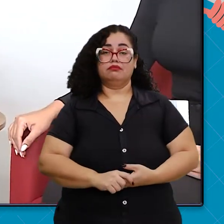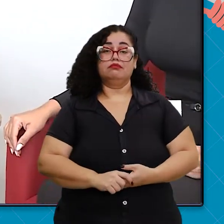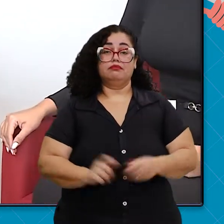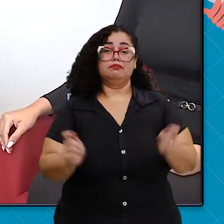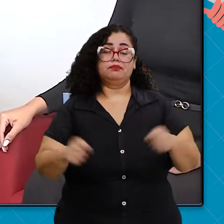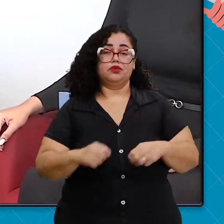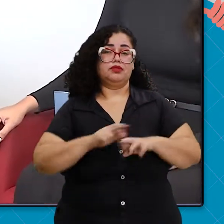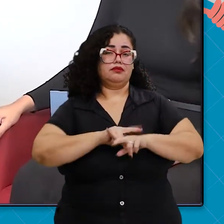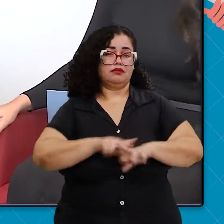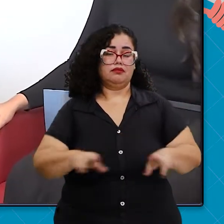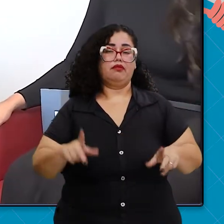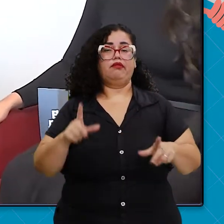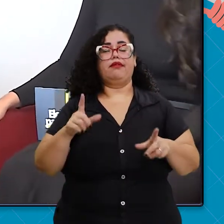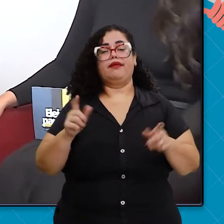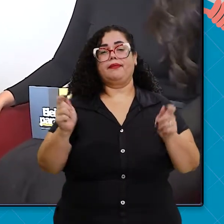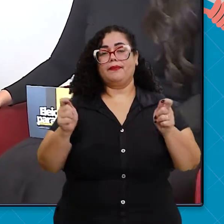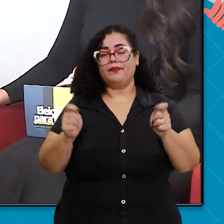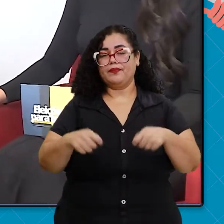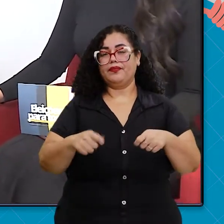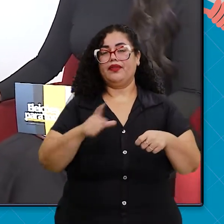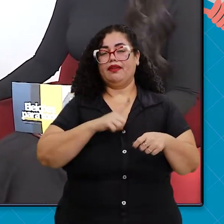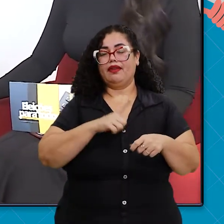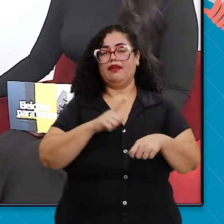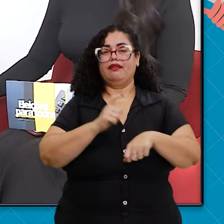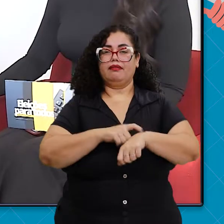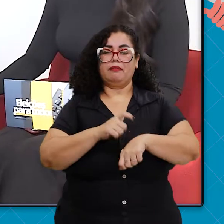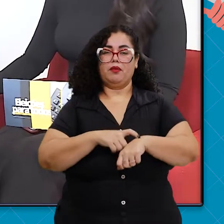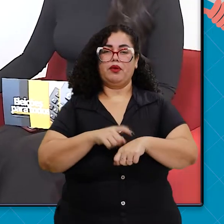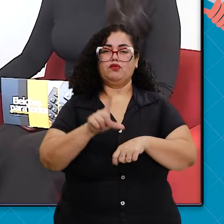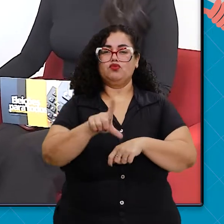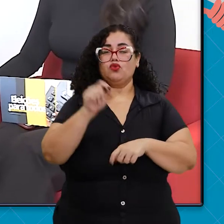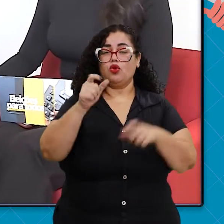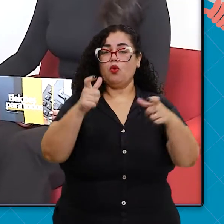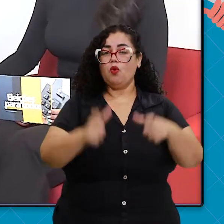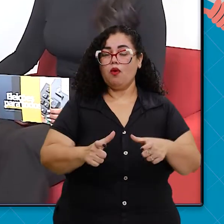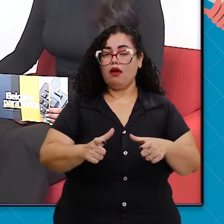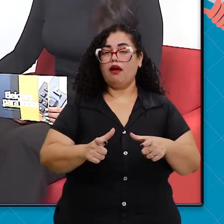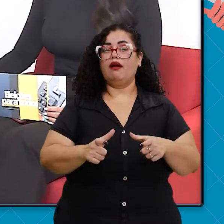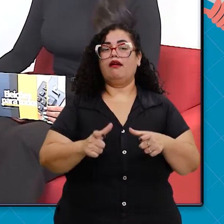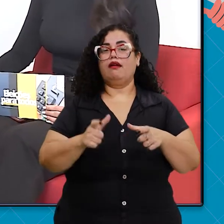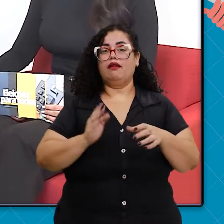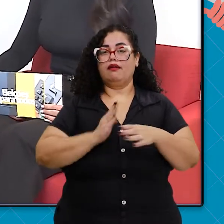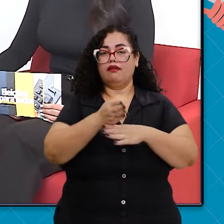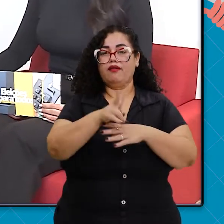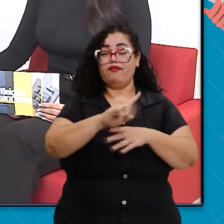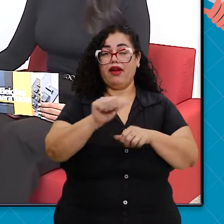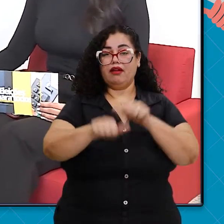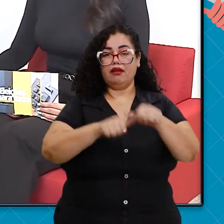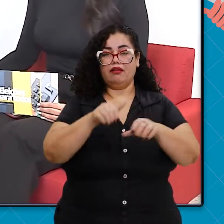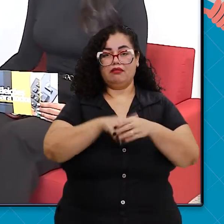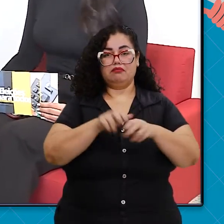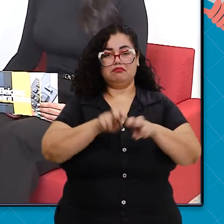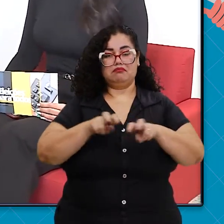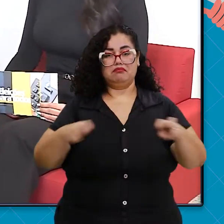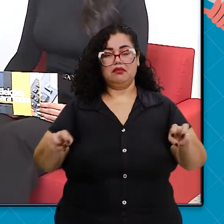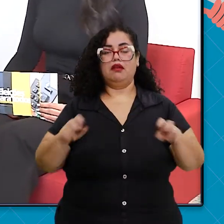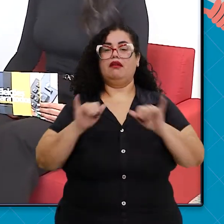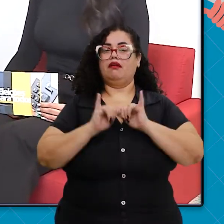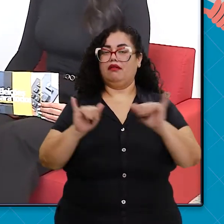gente garante de várias formas. Desde a hora de escolher aquele local que vai virar uma sessão eleitoral e com